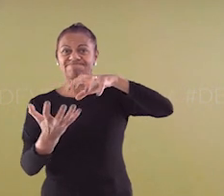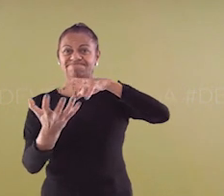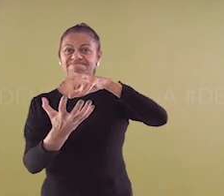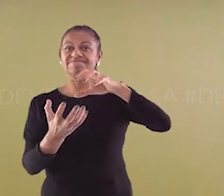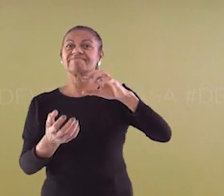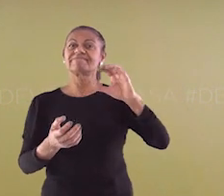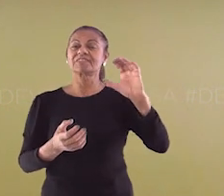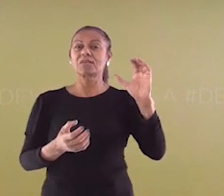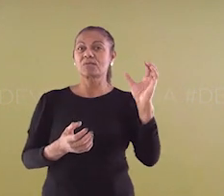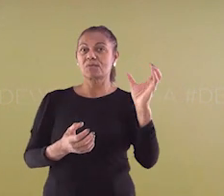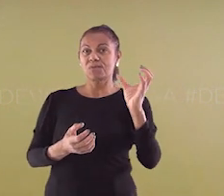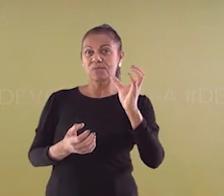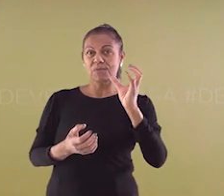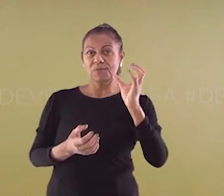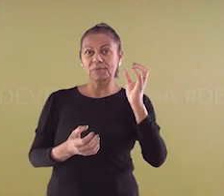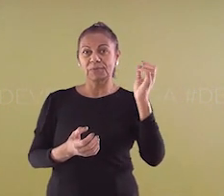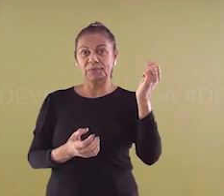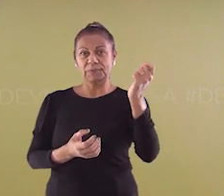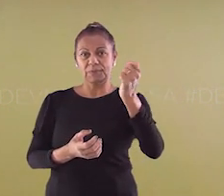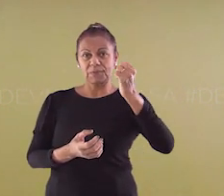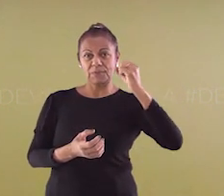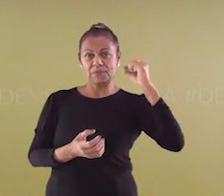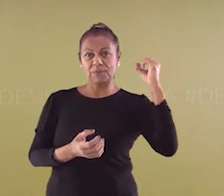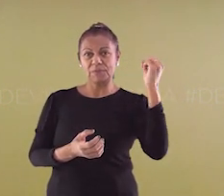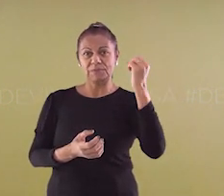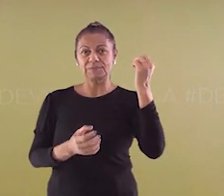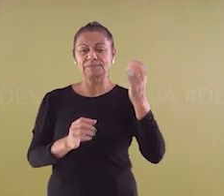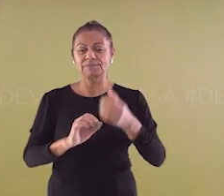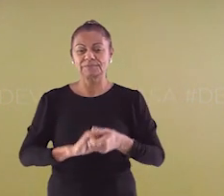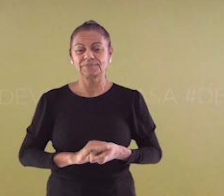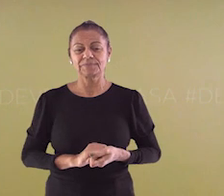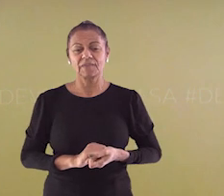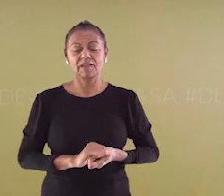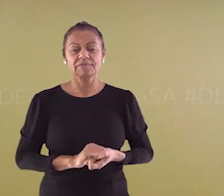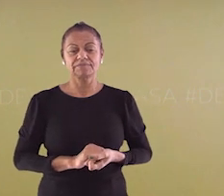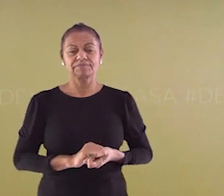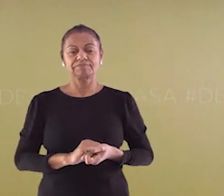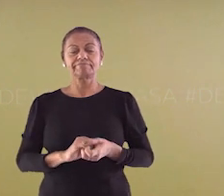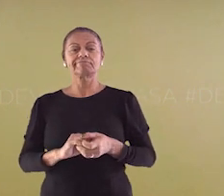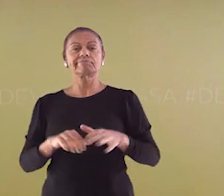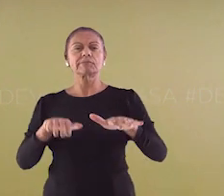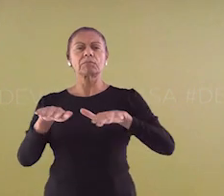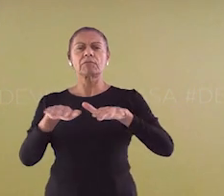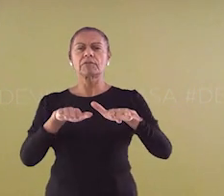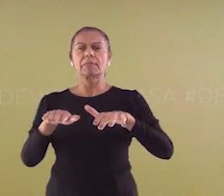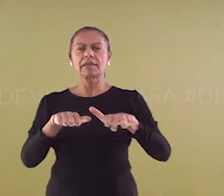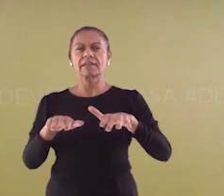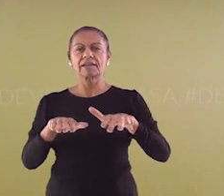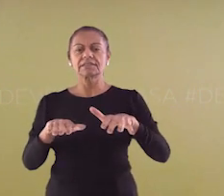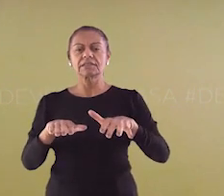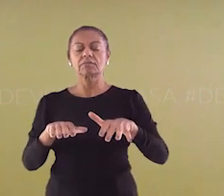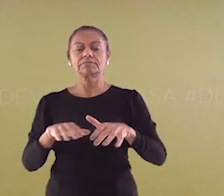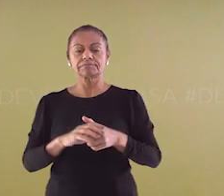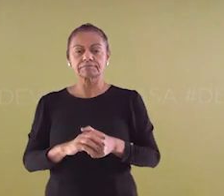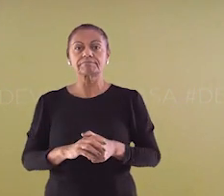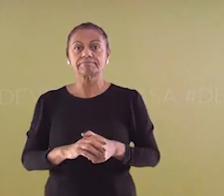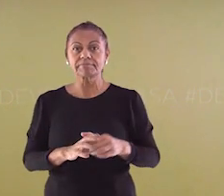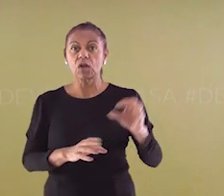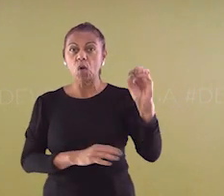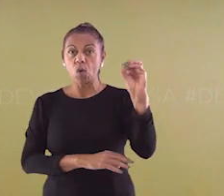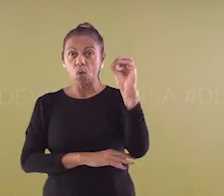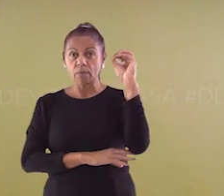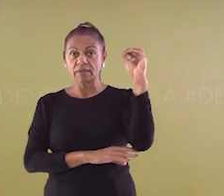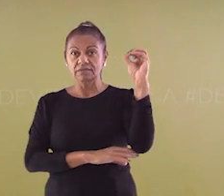que são esses movimentos. Rotação e translação. Eles são movimentos principais e essenciais